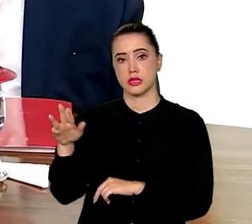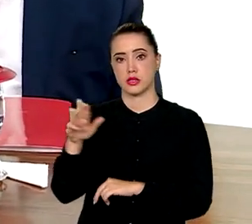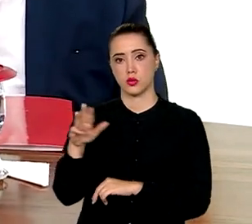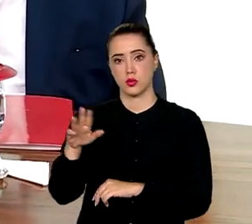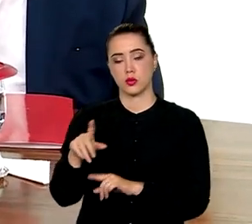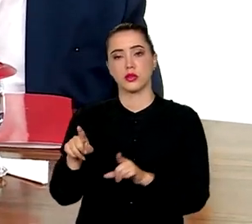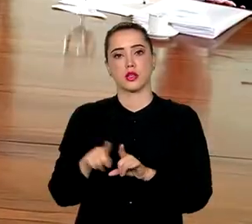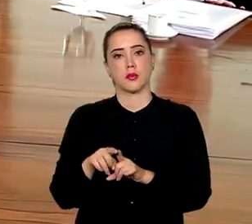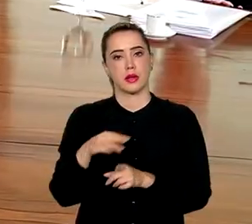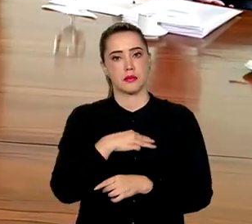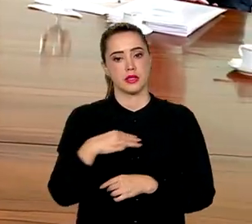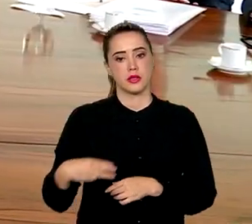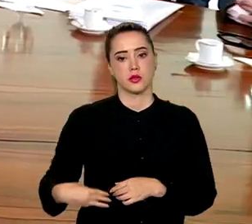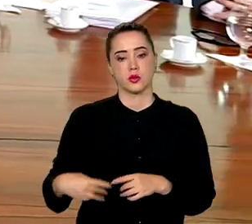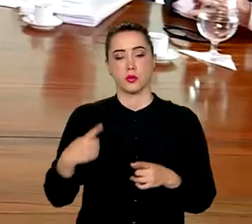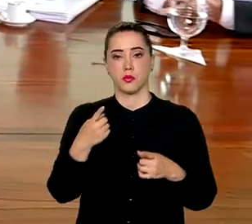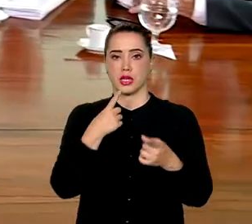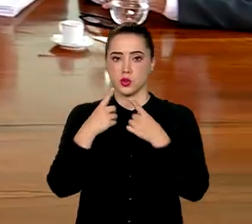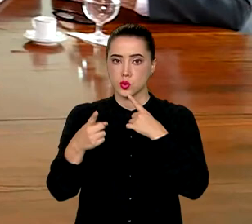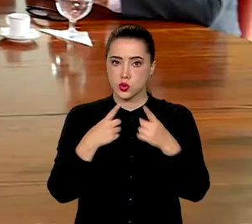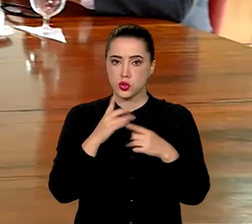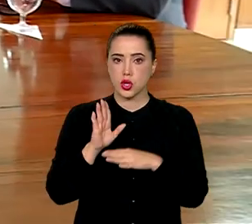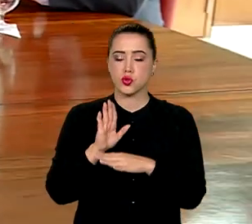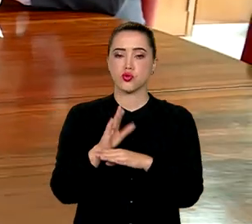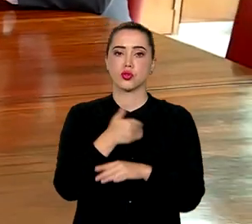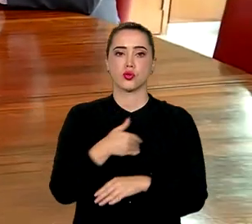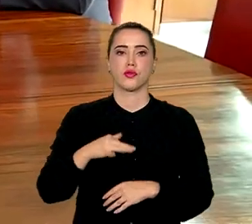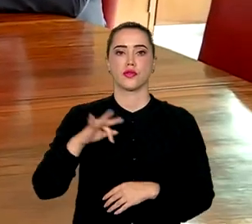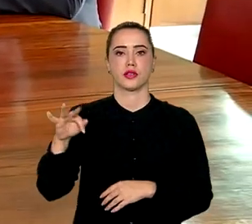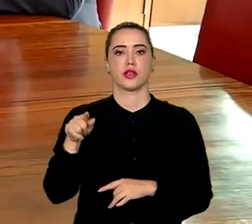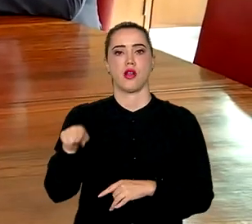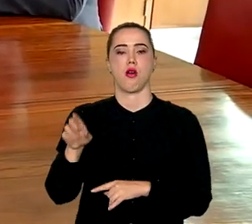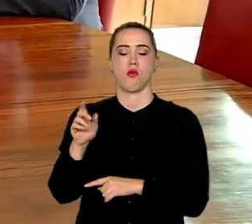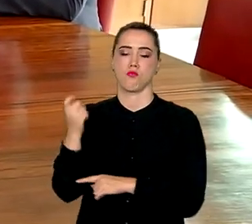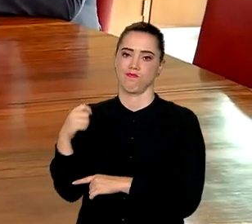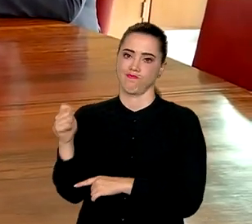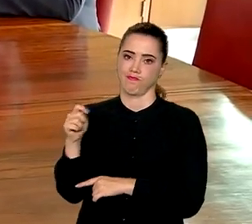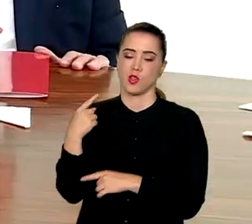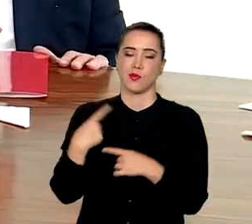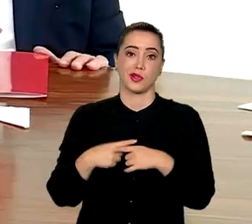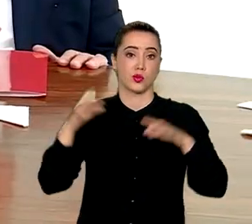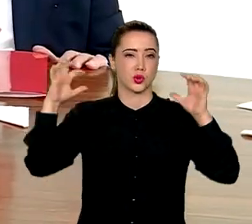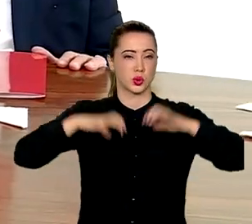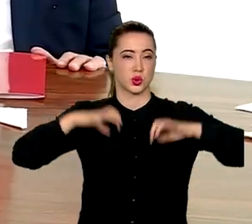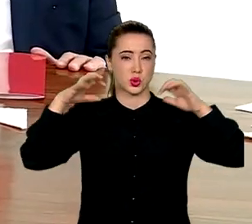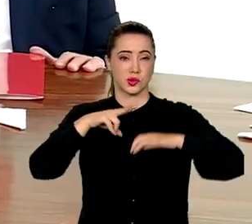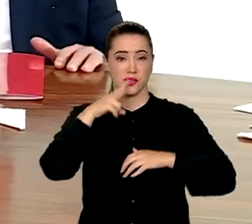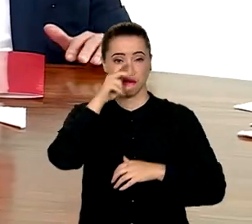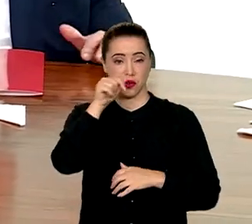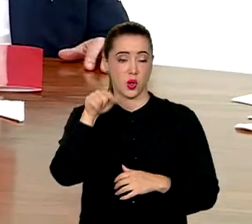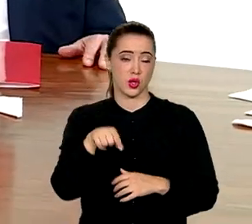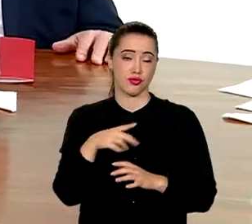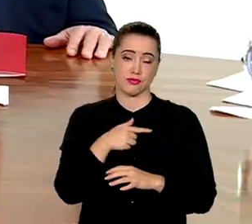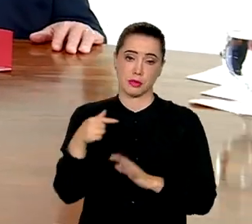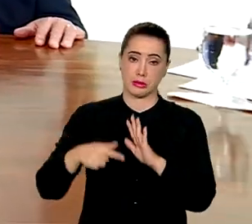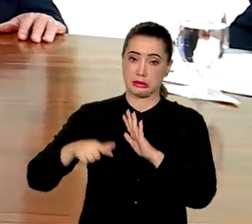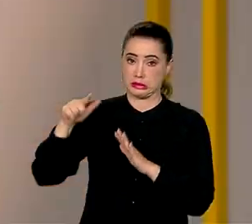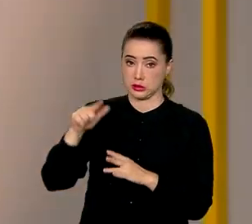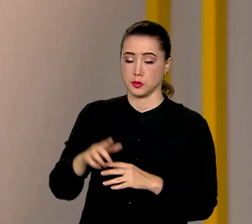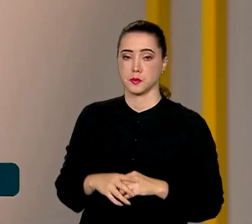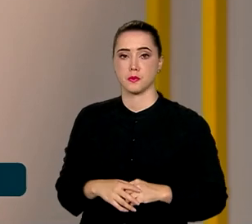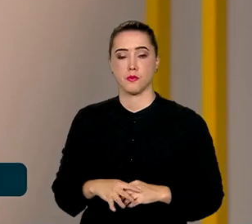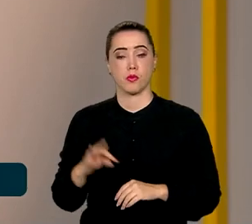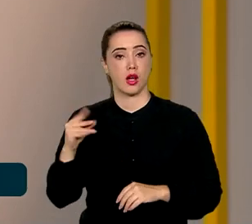Lula e ministros para discutir a ajuda federal ao Estado por causa das chuvas que atingiram a região nas últimas semanas.